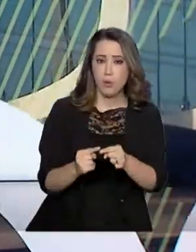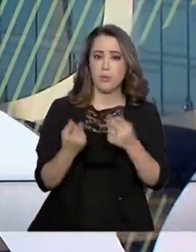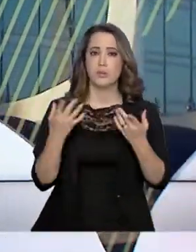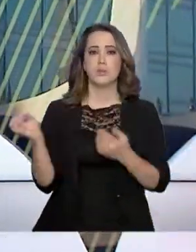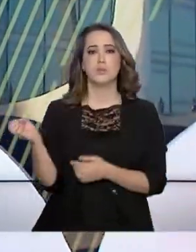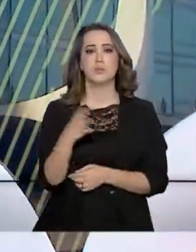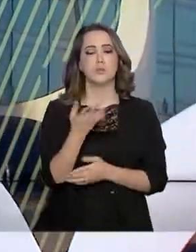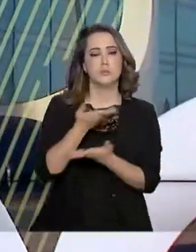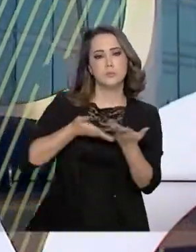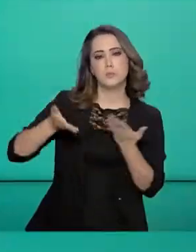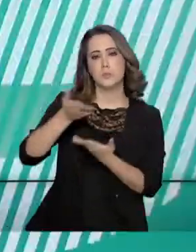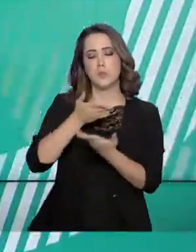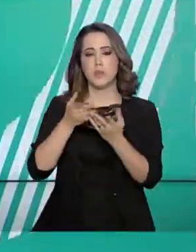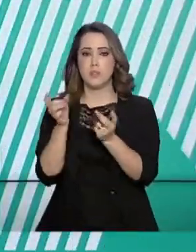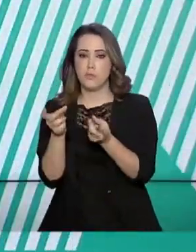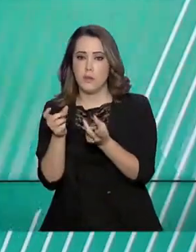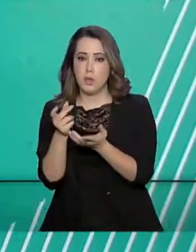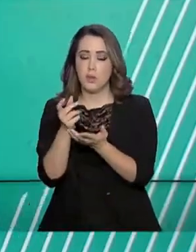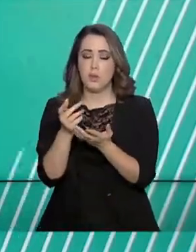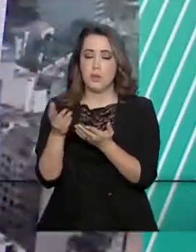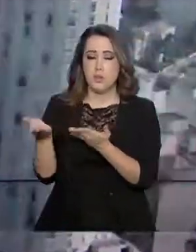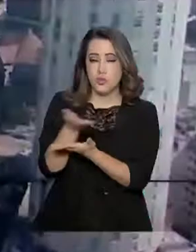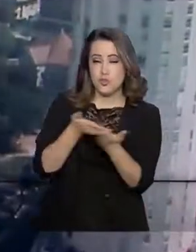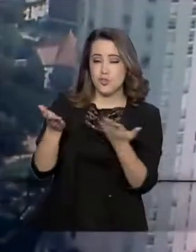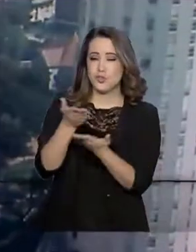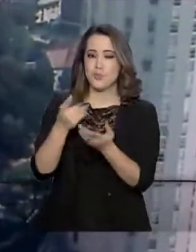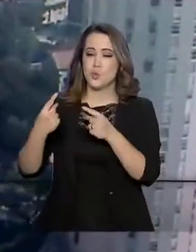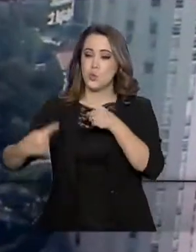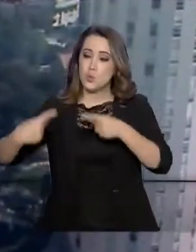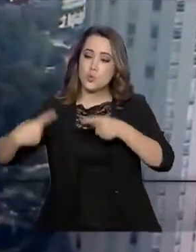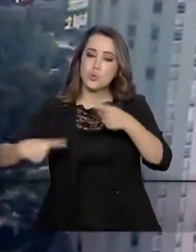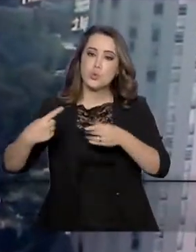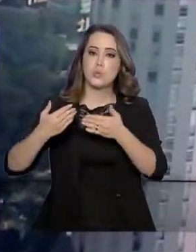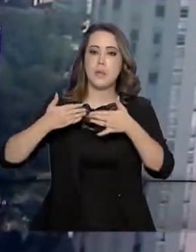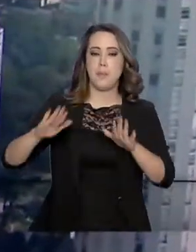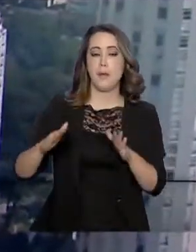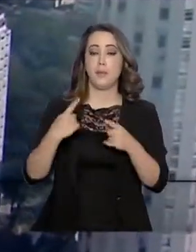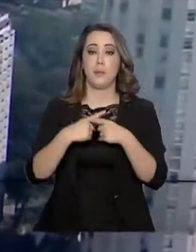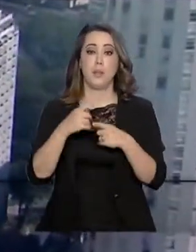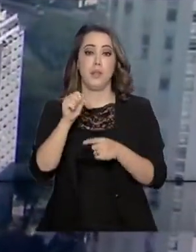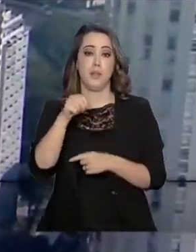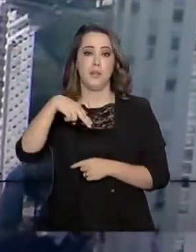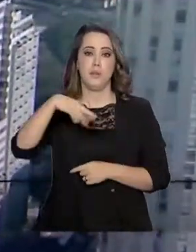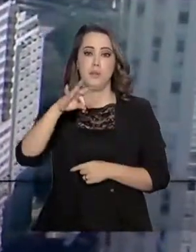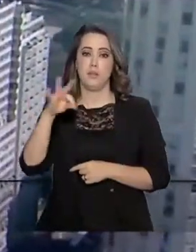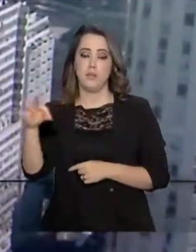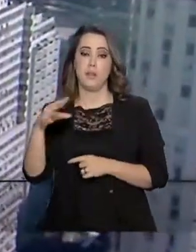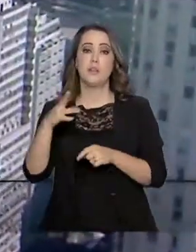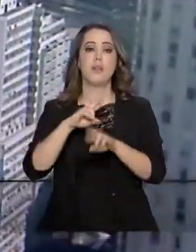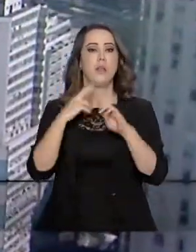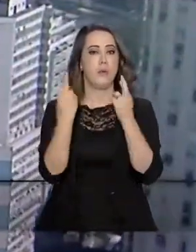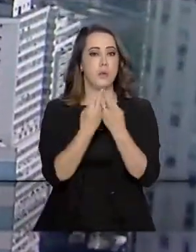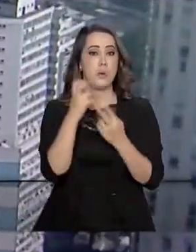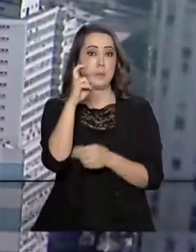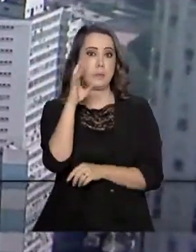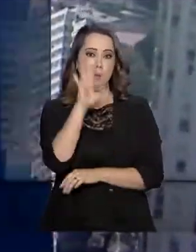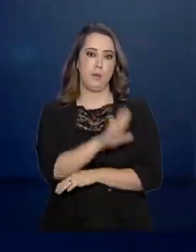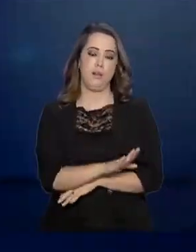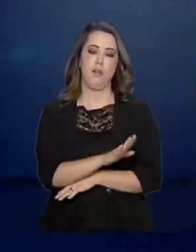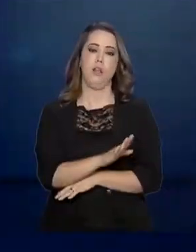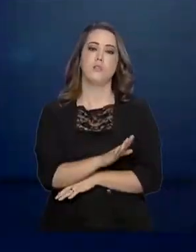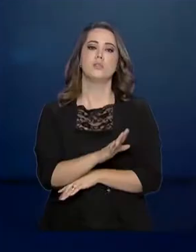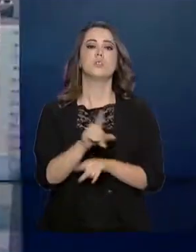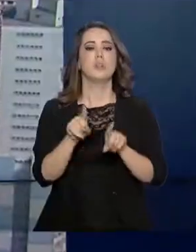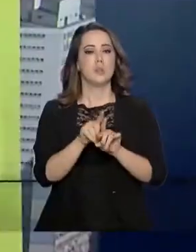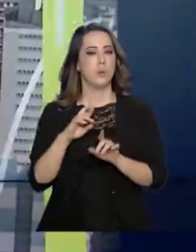Uma nova rodada de negociações será aberta. A NTT discute o assunto daqui a pouco, às 5 da tarde. Uma